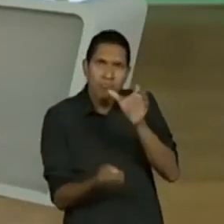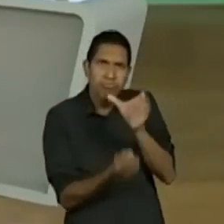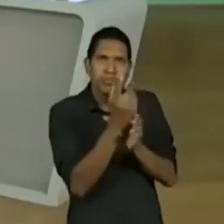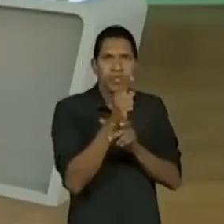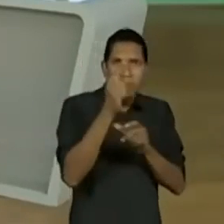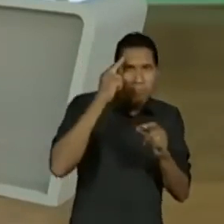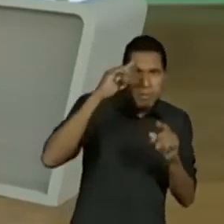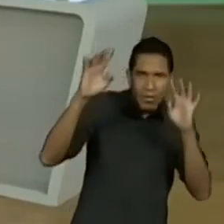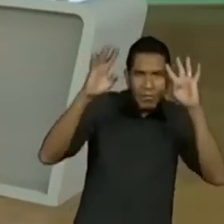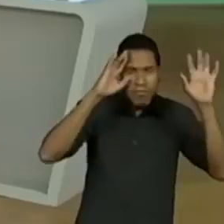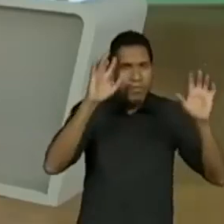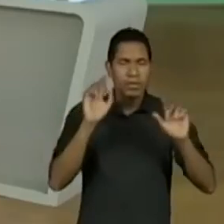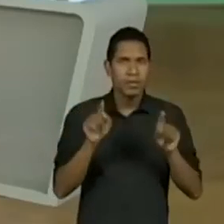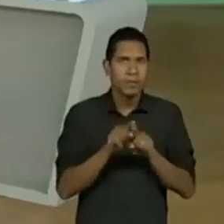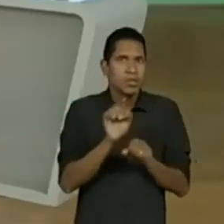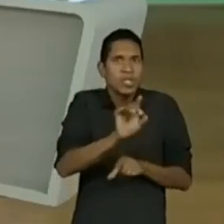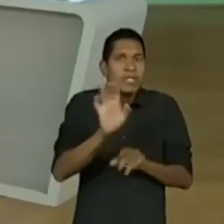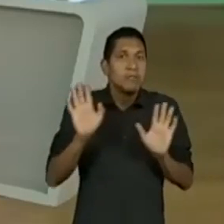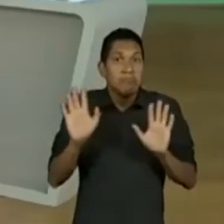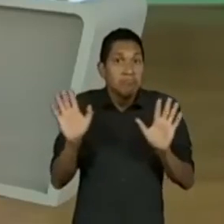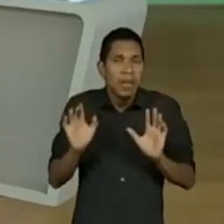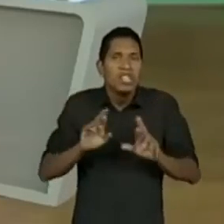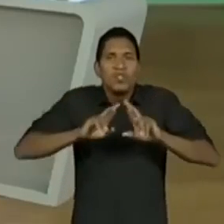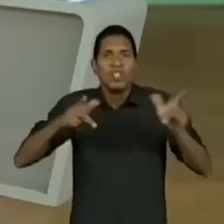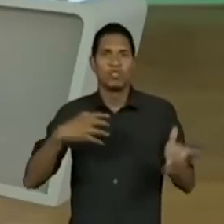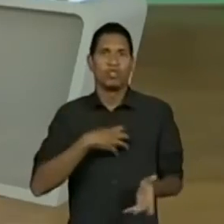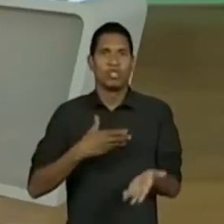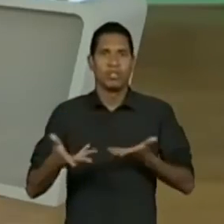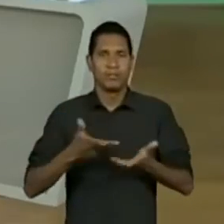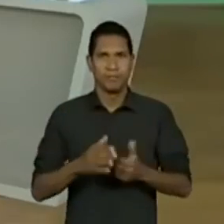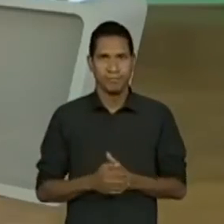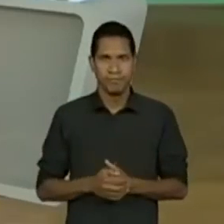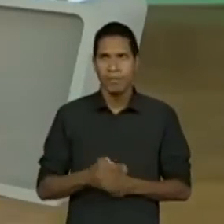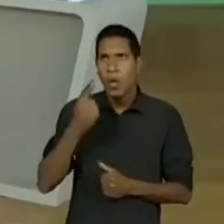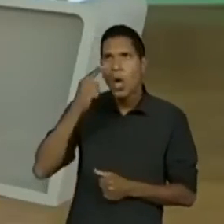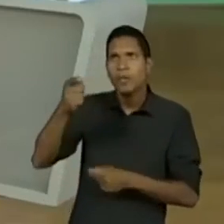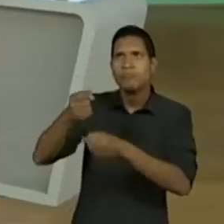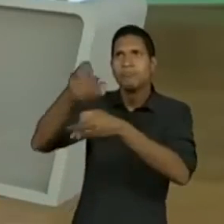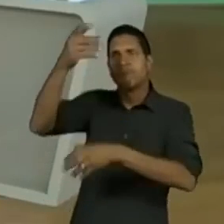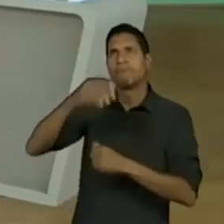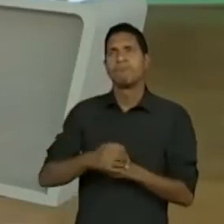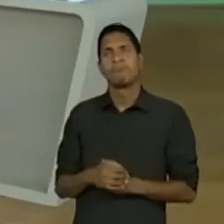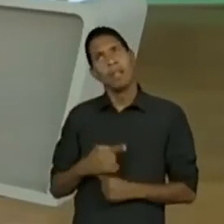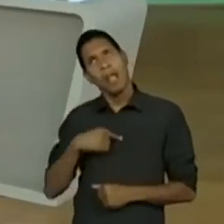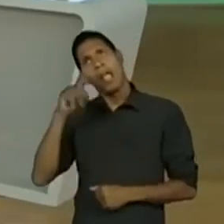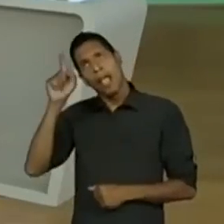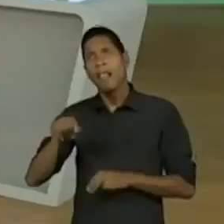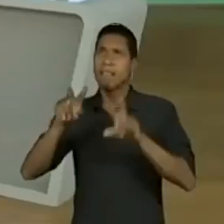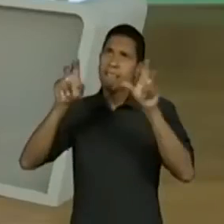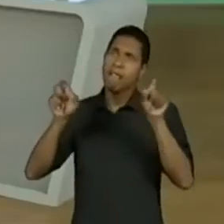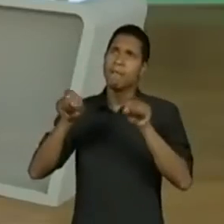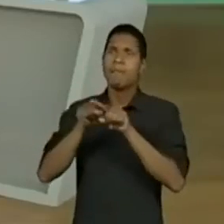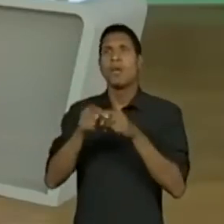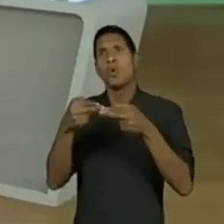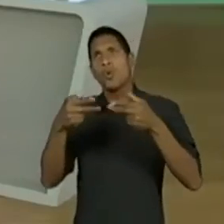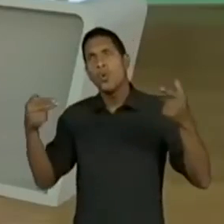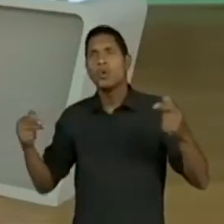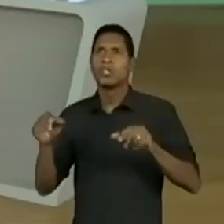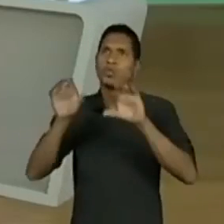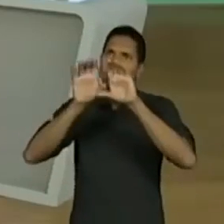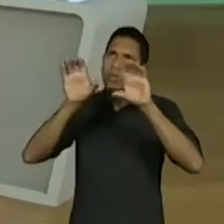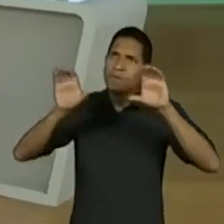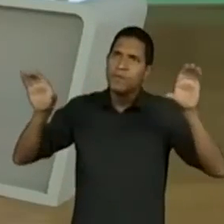disse que é sobre o universo. As coisas do universo. Planetas. Professor Ione. Os alunos já